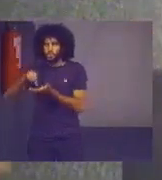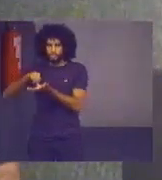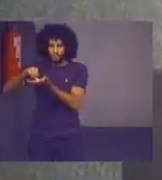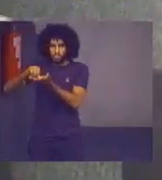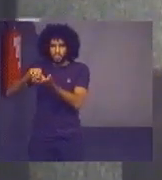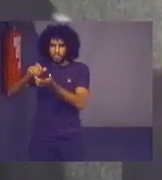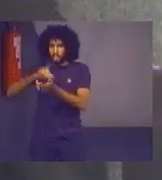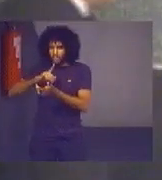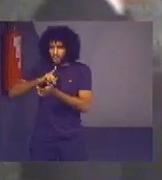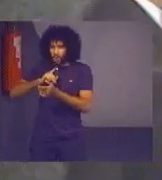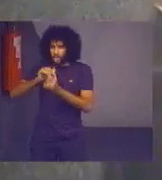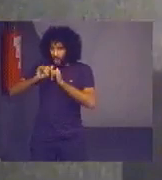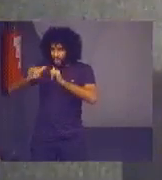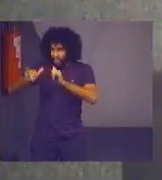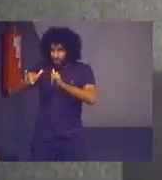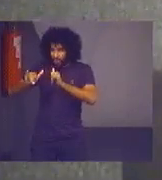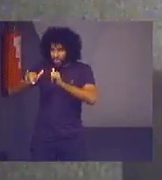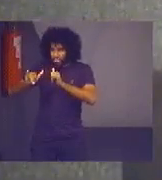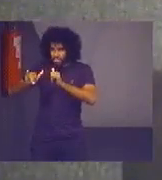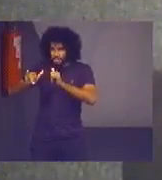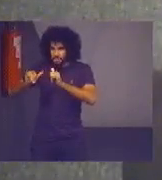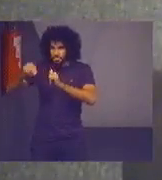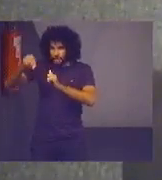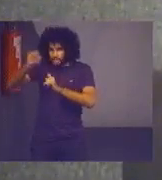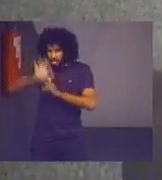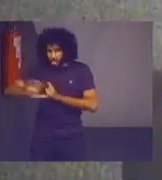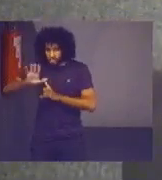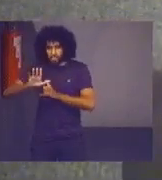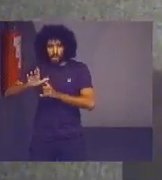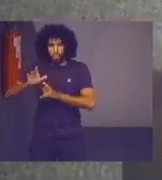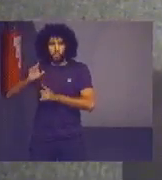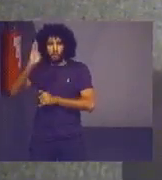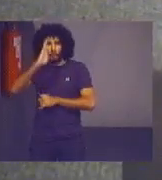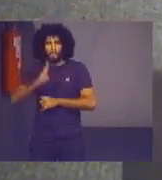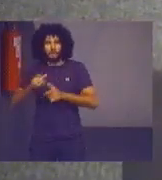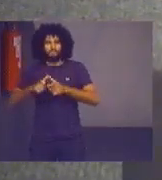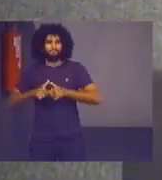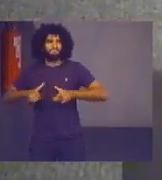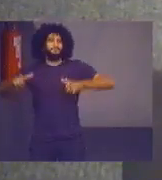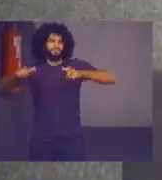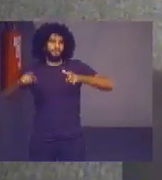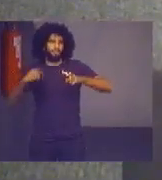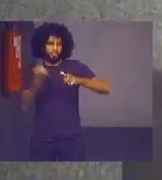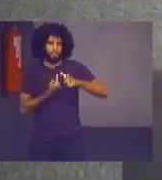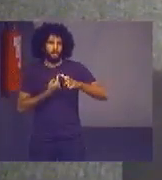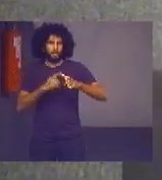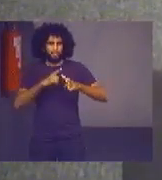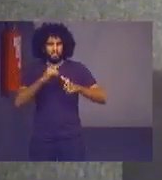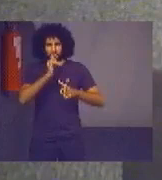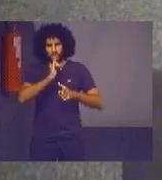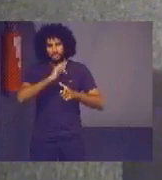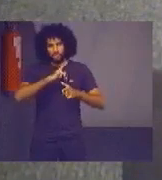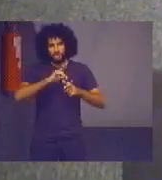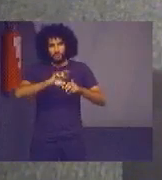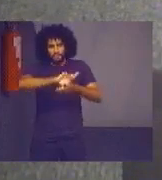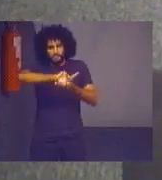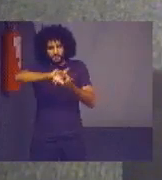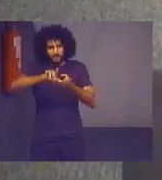tipo de informação sistematizada nacionalmente num país tão grande como o nosso, com 90 tribunais, competências distintas,